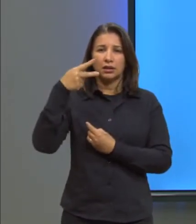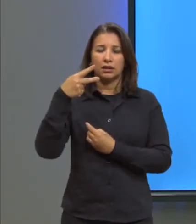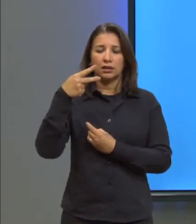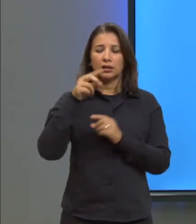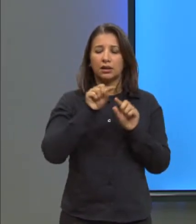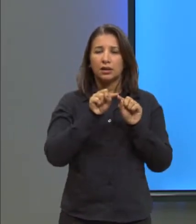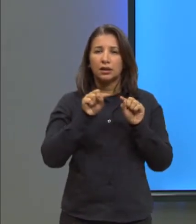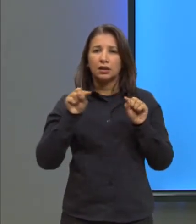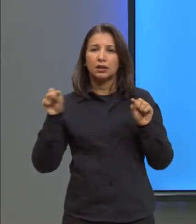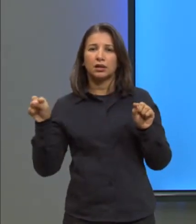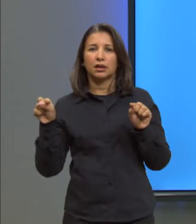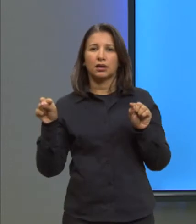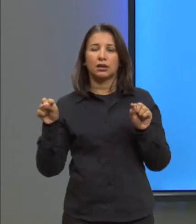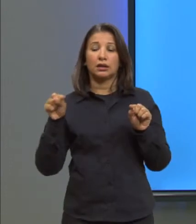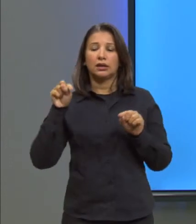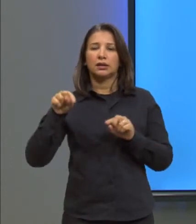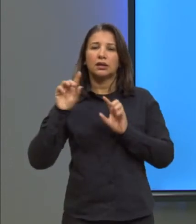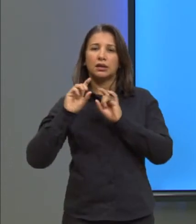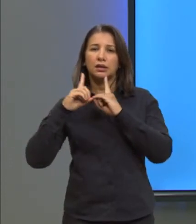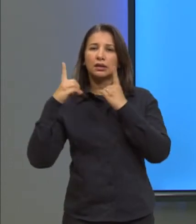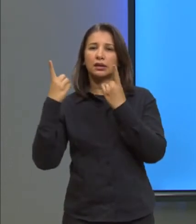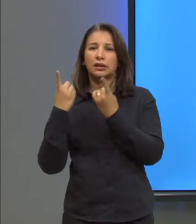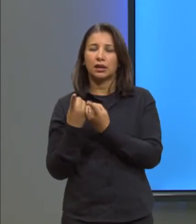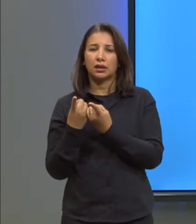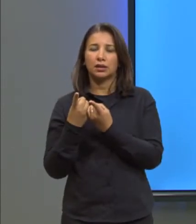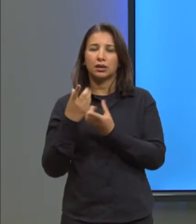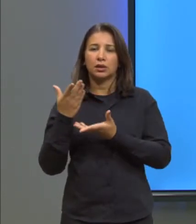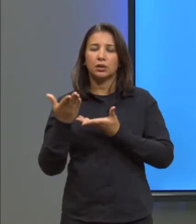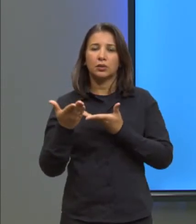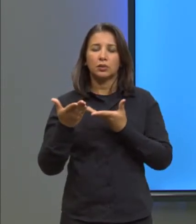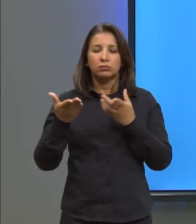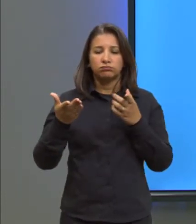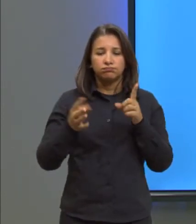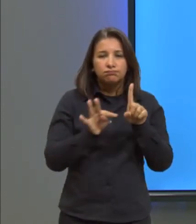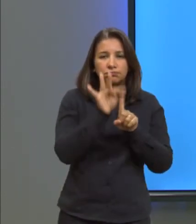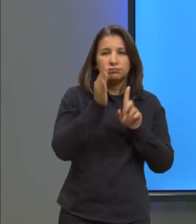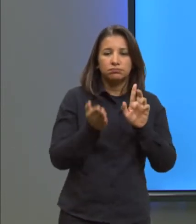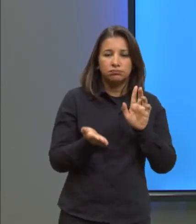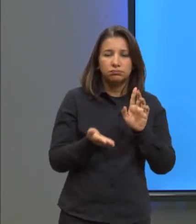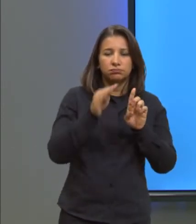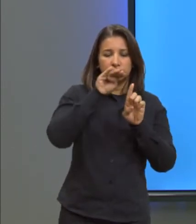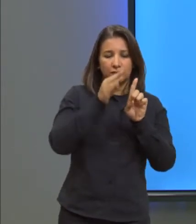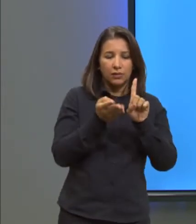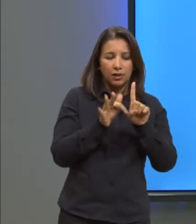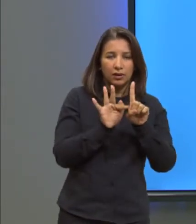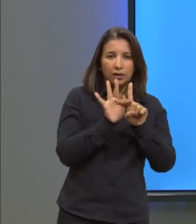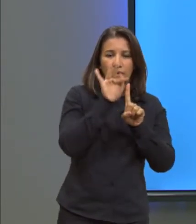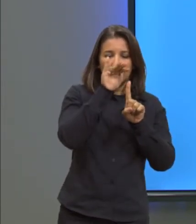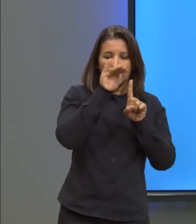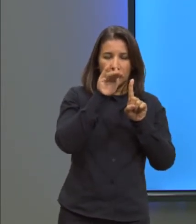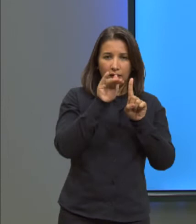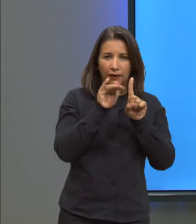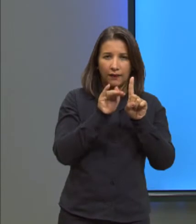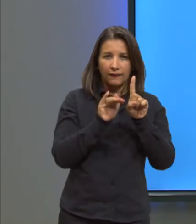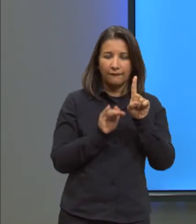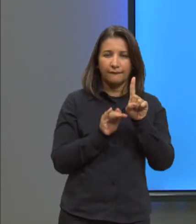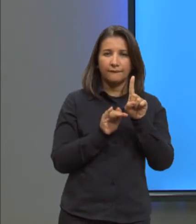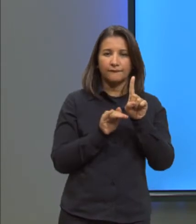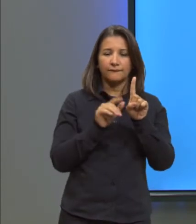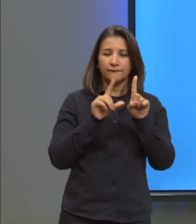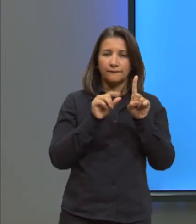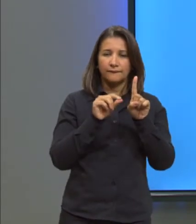Essa densidade, né? À medida que a temperatura vai baixando, ó, aqui nós temos 10